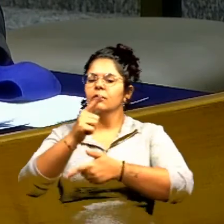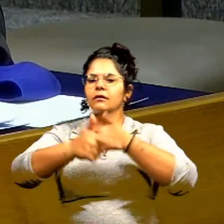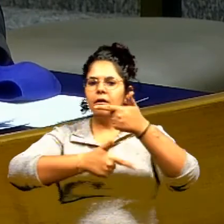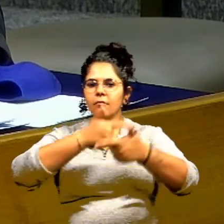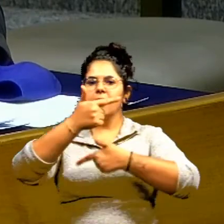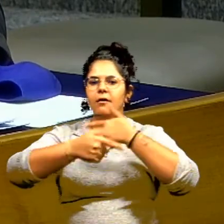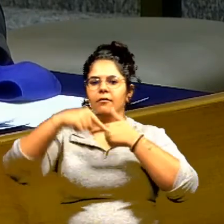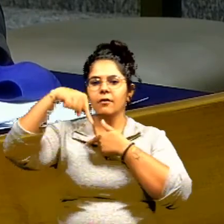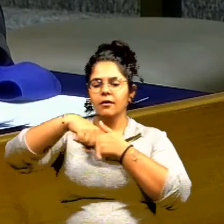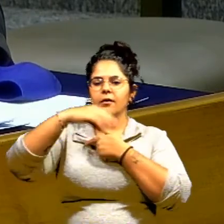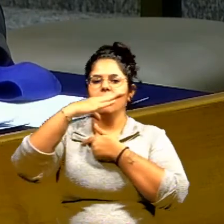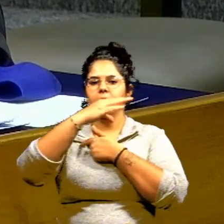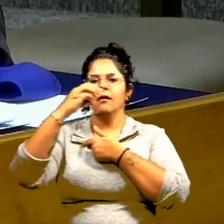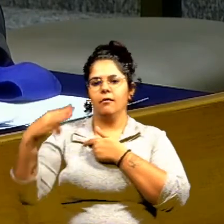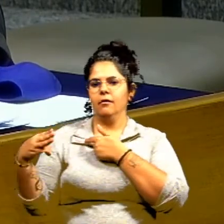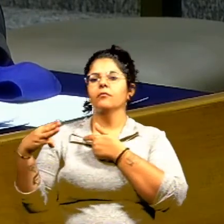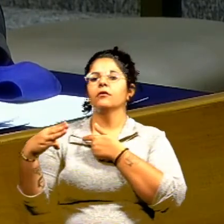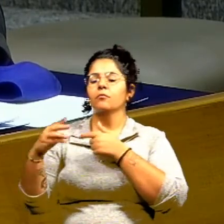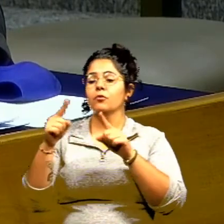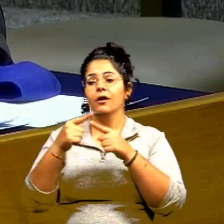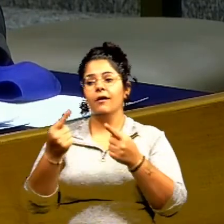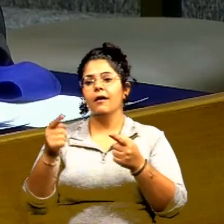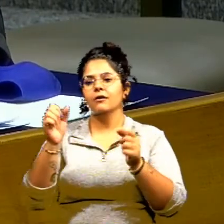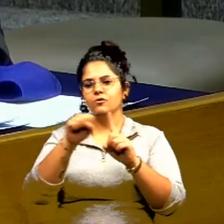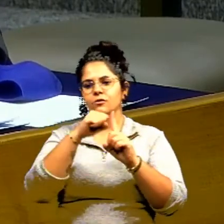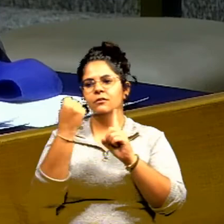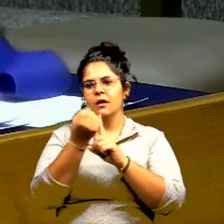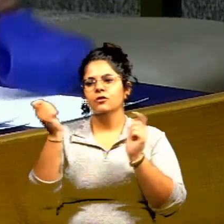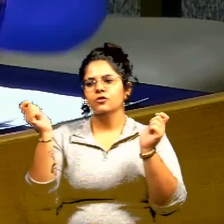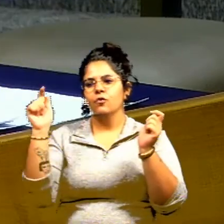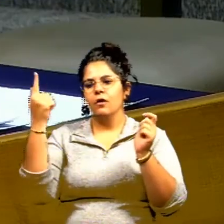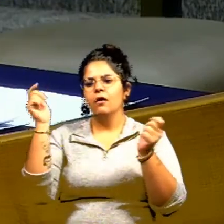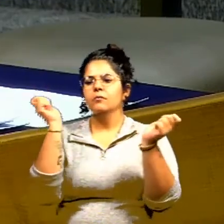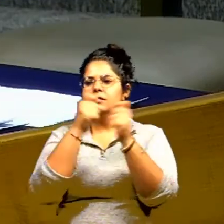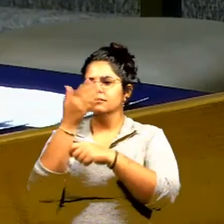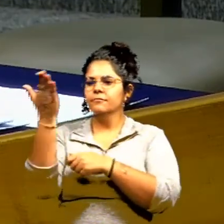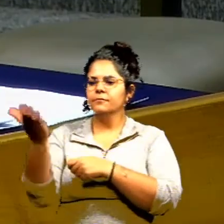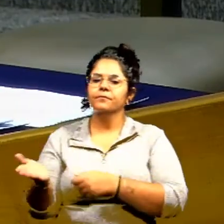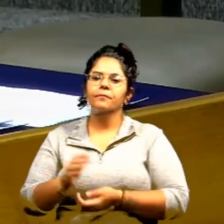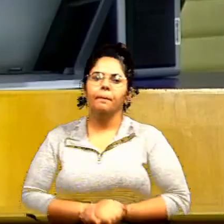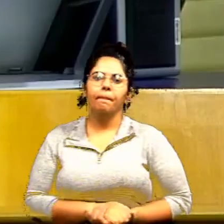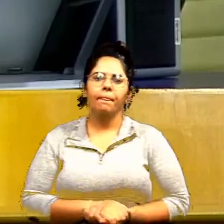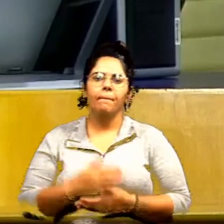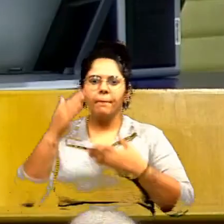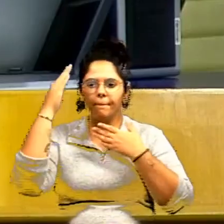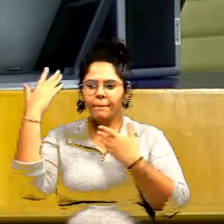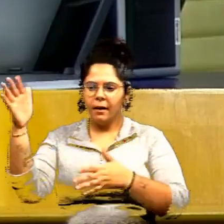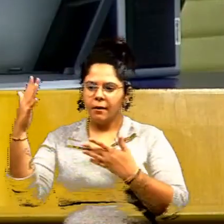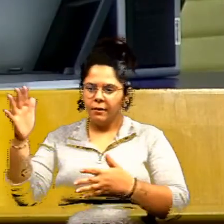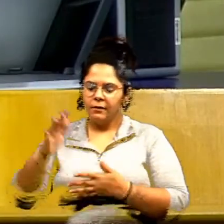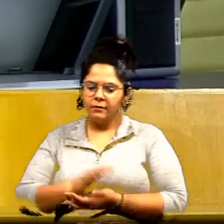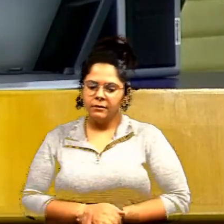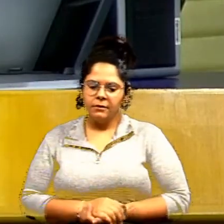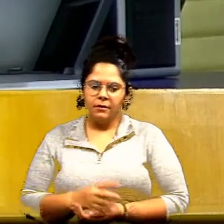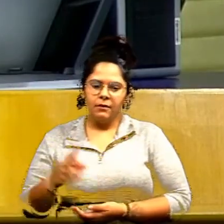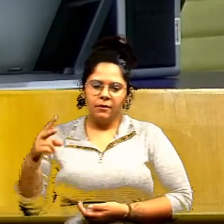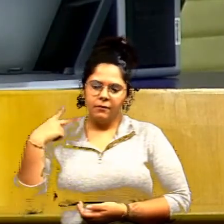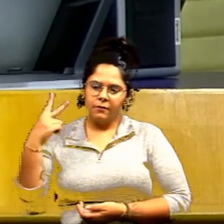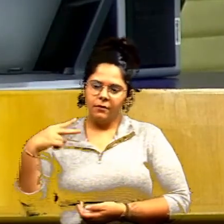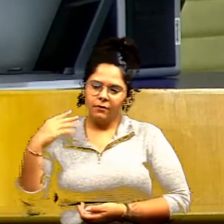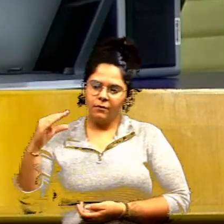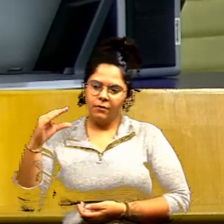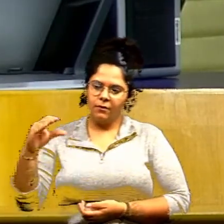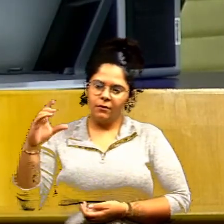função porque goiânia porque a população precisa parabéns vereador senhores questão de ordem vereador